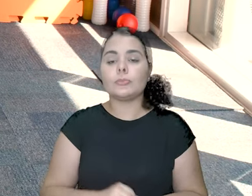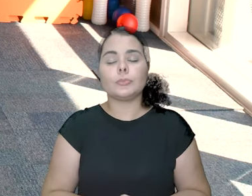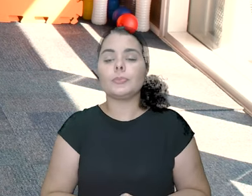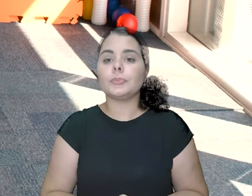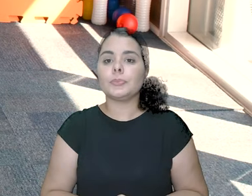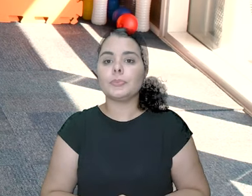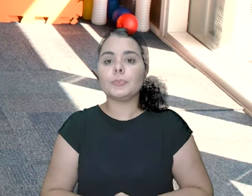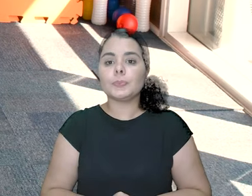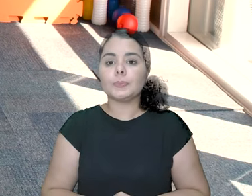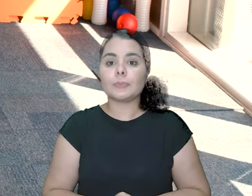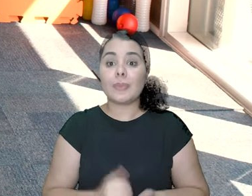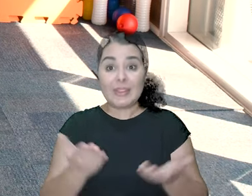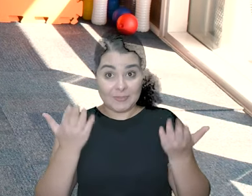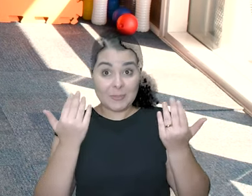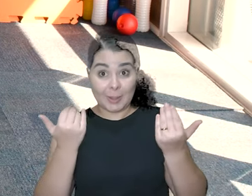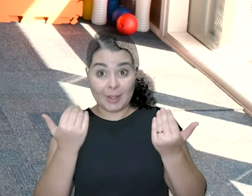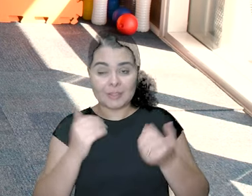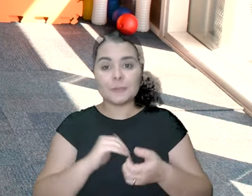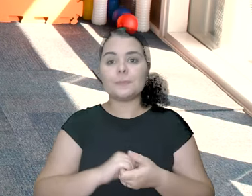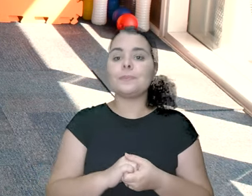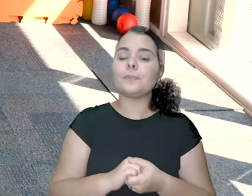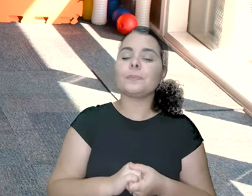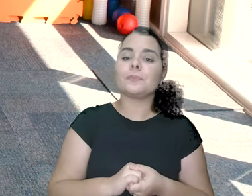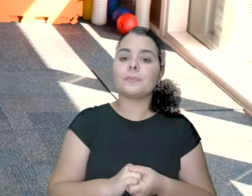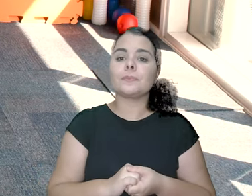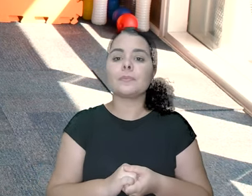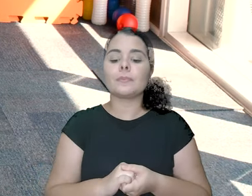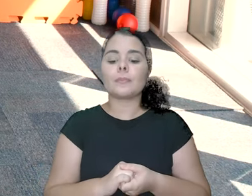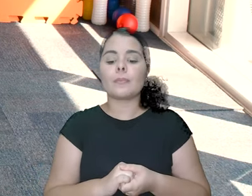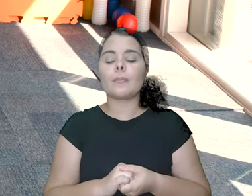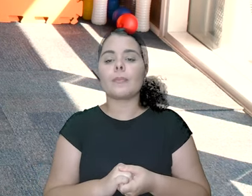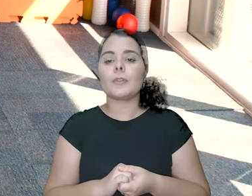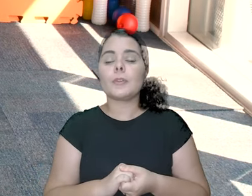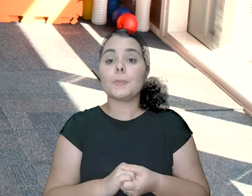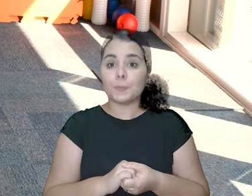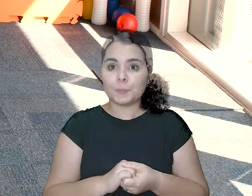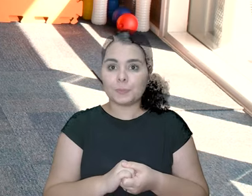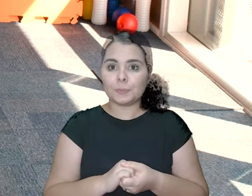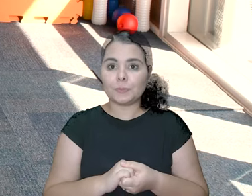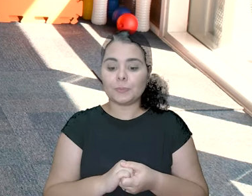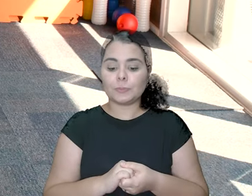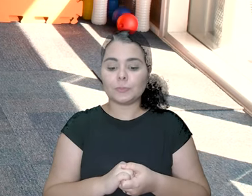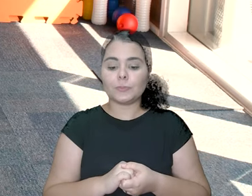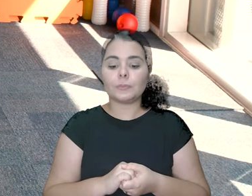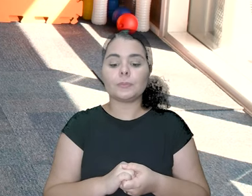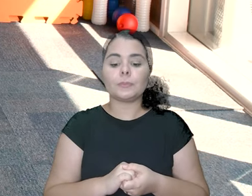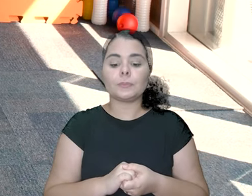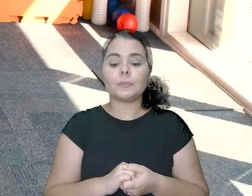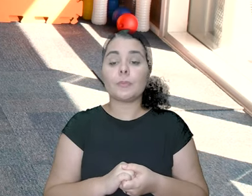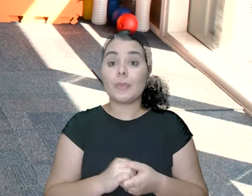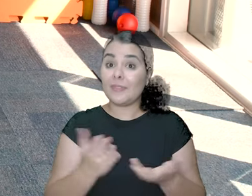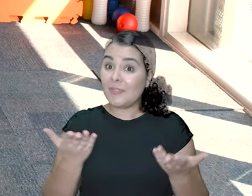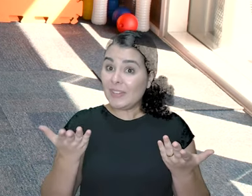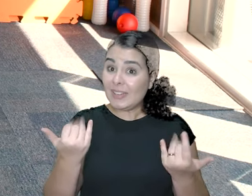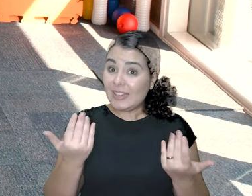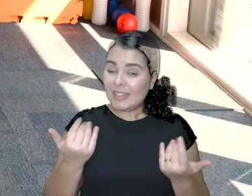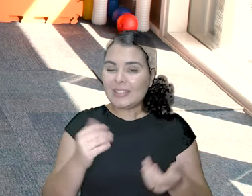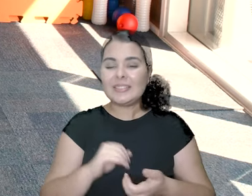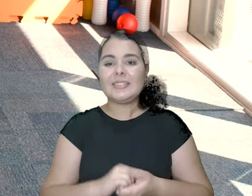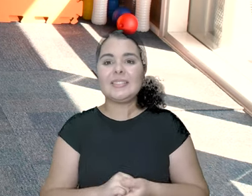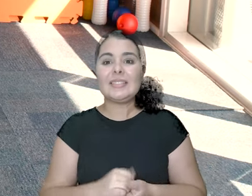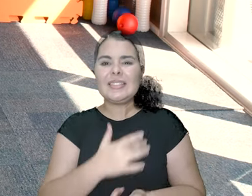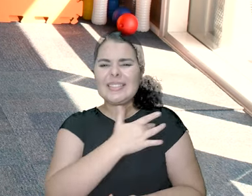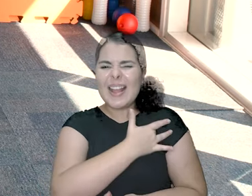Assim não pode fazer. Olha lá. Vamos lá. Empurra. Subiu. Ombro para frente.